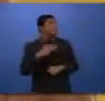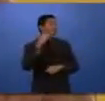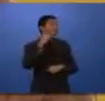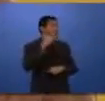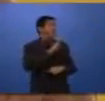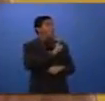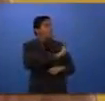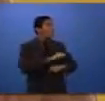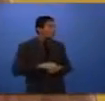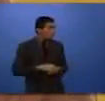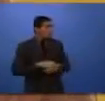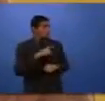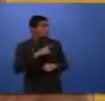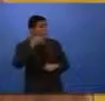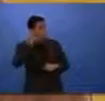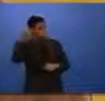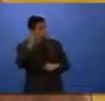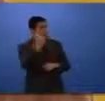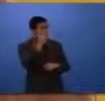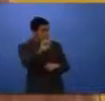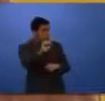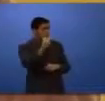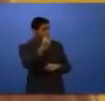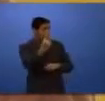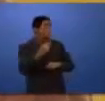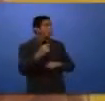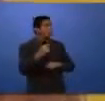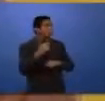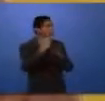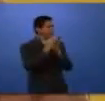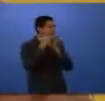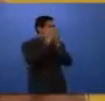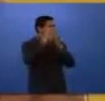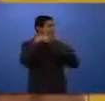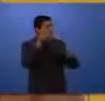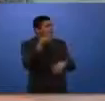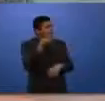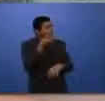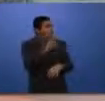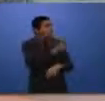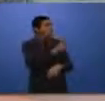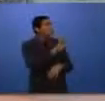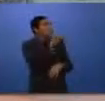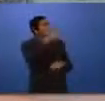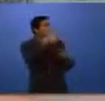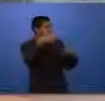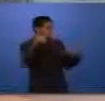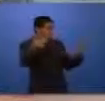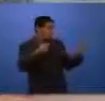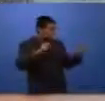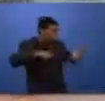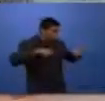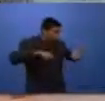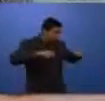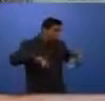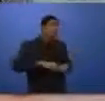recebidas pelo 181 deve ser sobre o tráfico de drogas, mas o número recebe denúncias sobre outros crimes? A credibilidade do programa fez